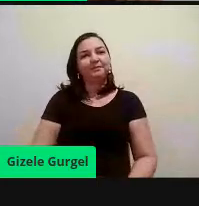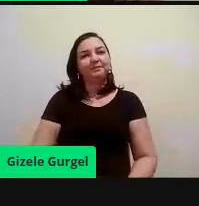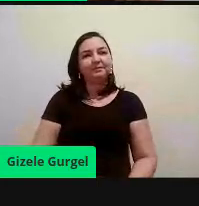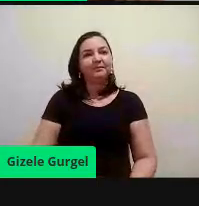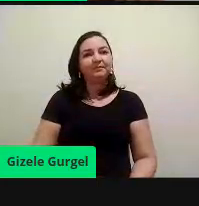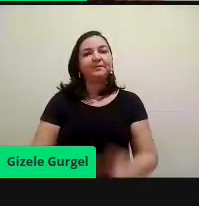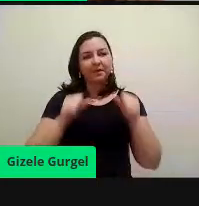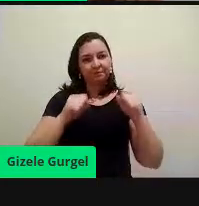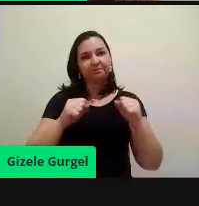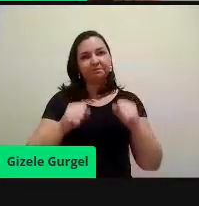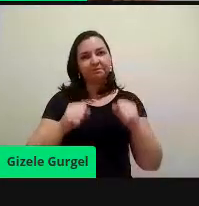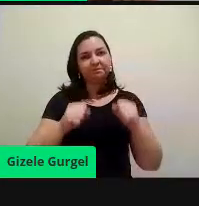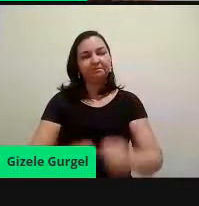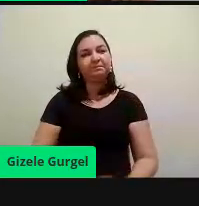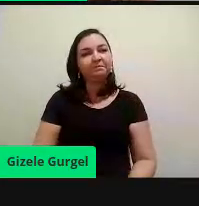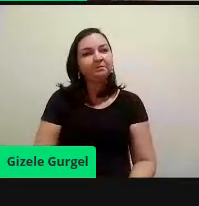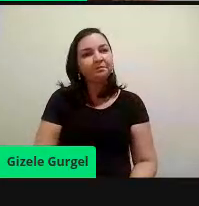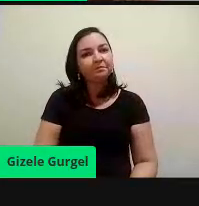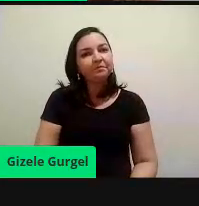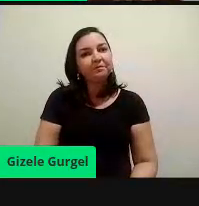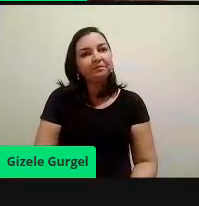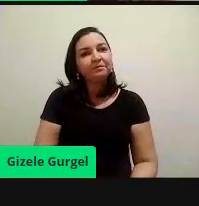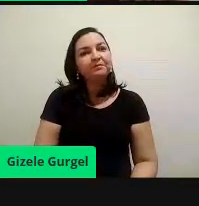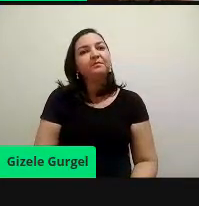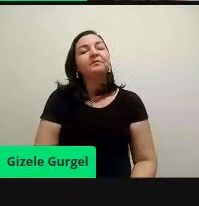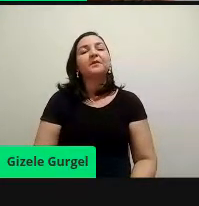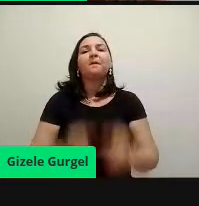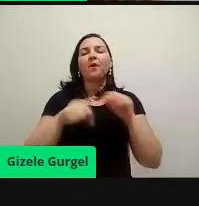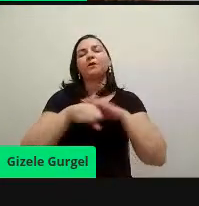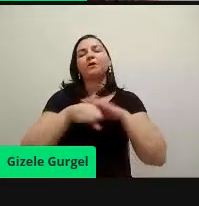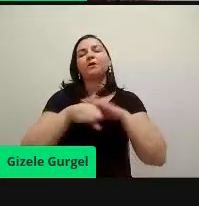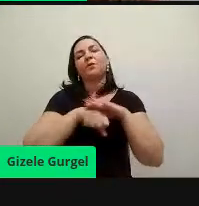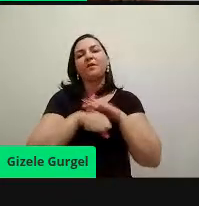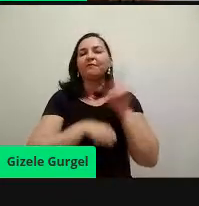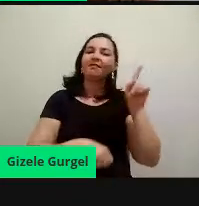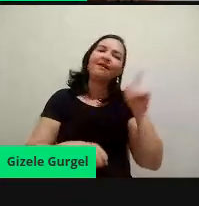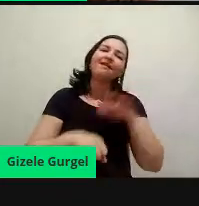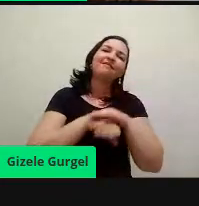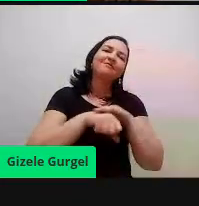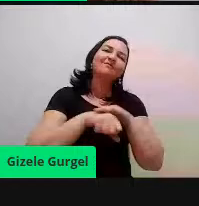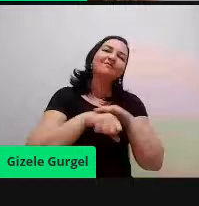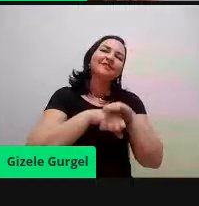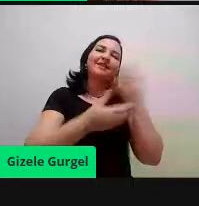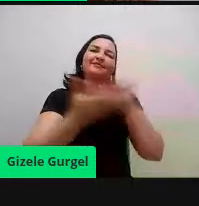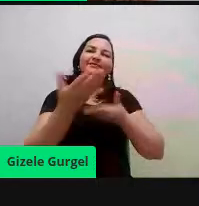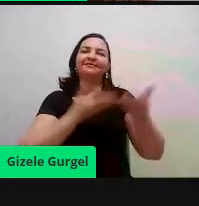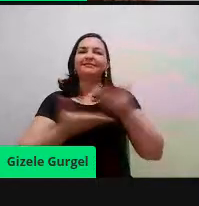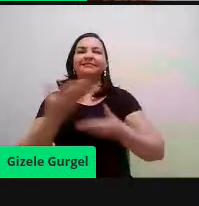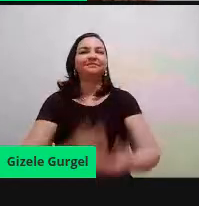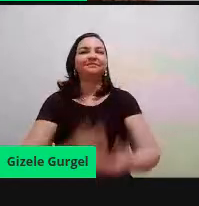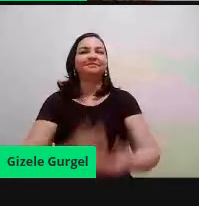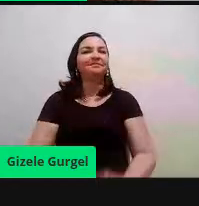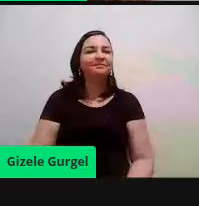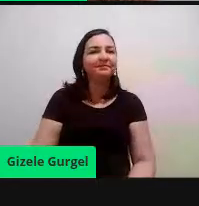fazer, tá bom? Então, também podem conversar lá, que a gente também troca algumas ideias.